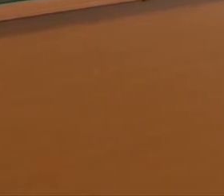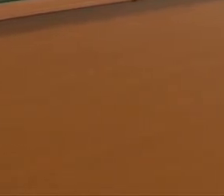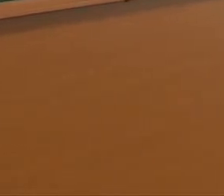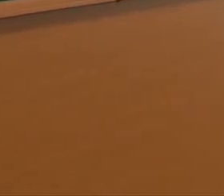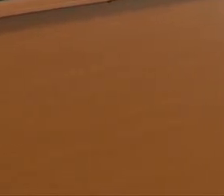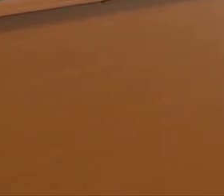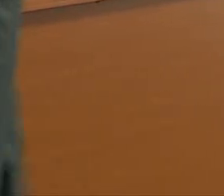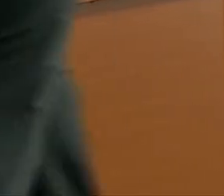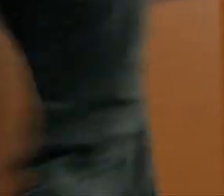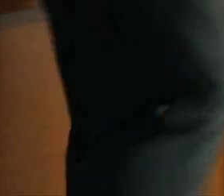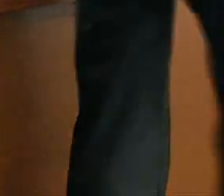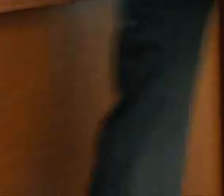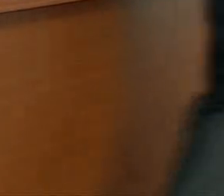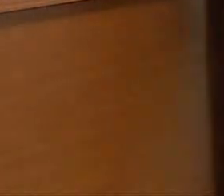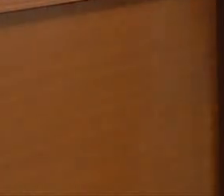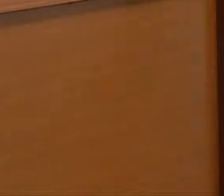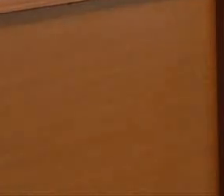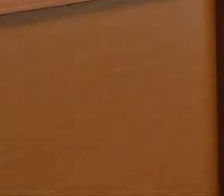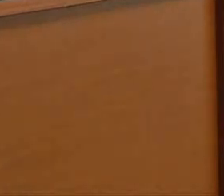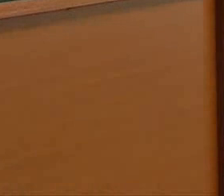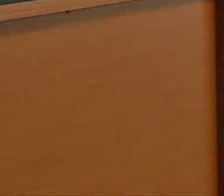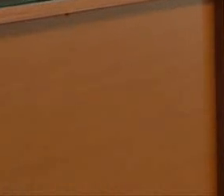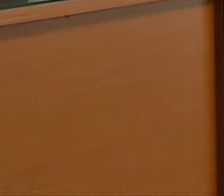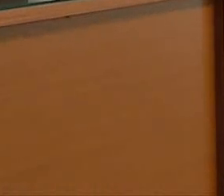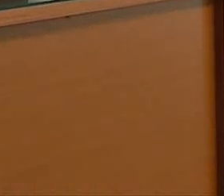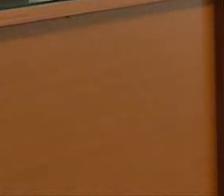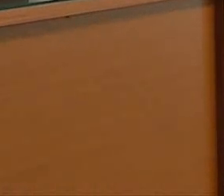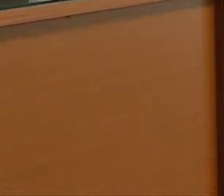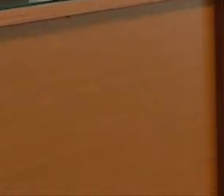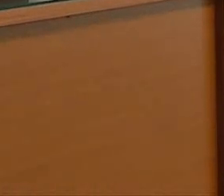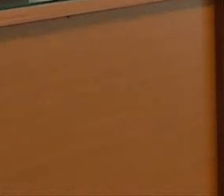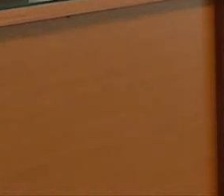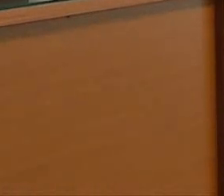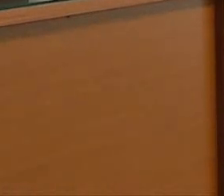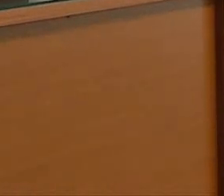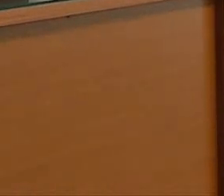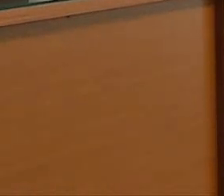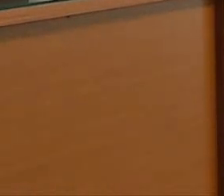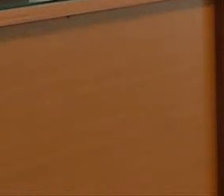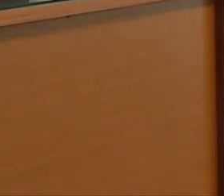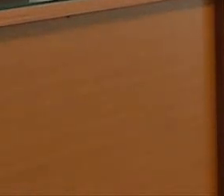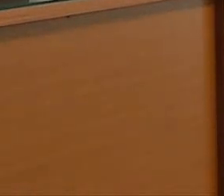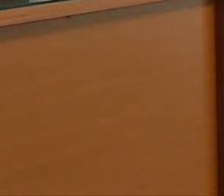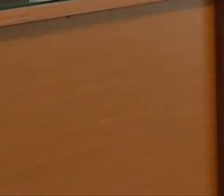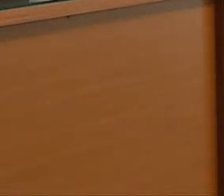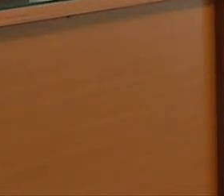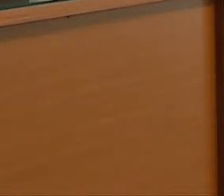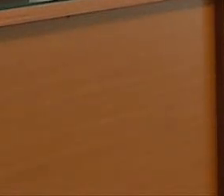O senhor vai fazer da tribuna, não vamos precisar do microfone.